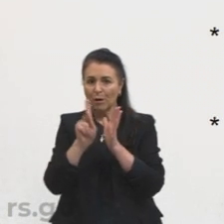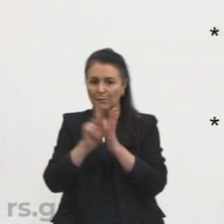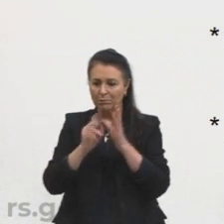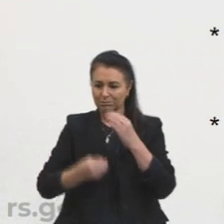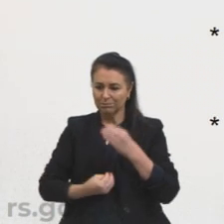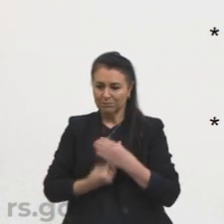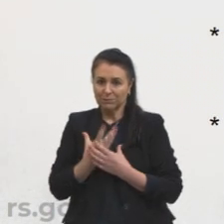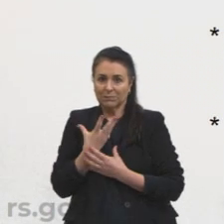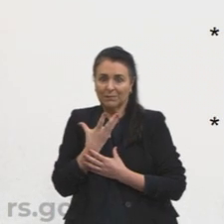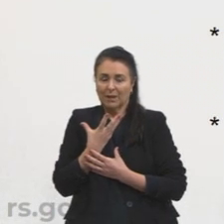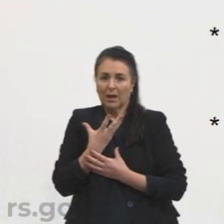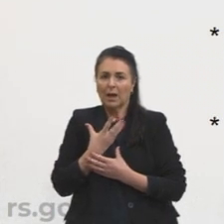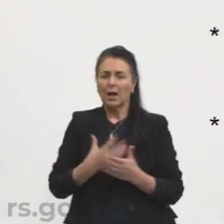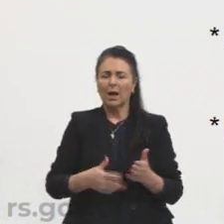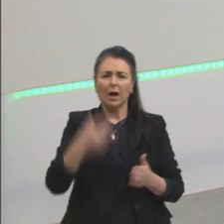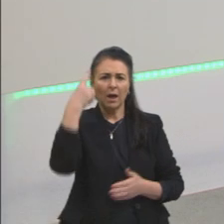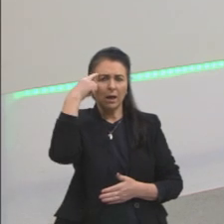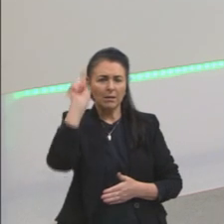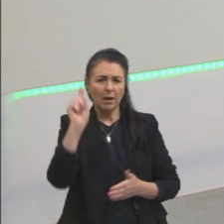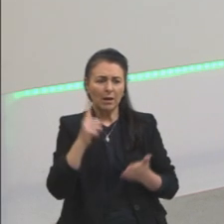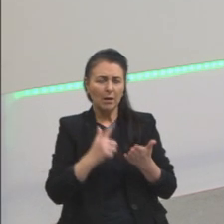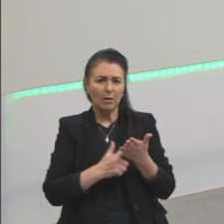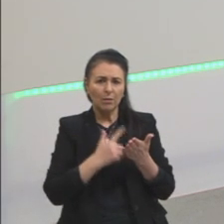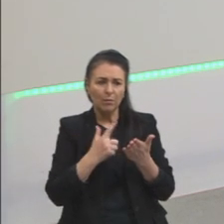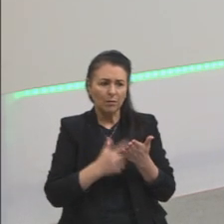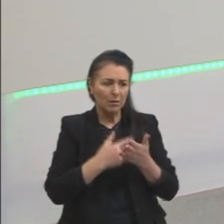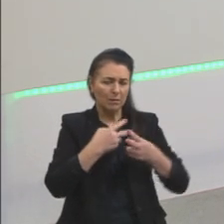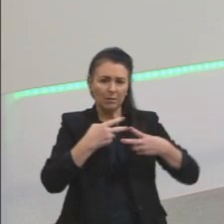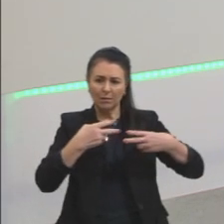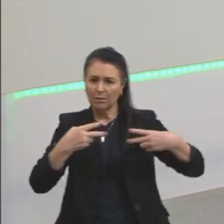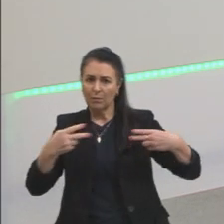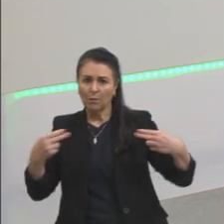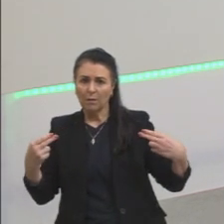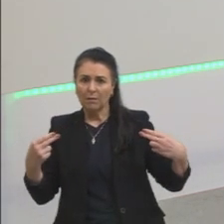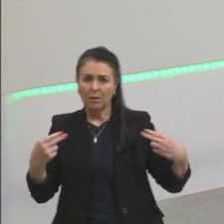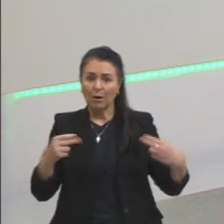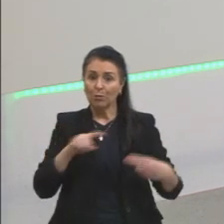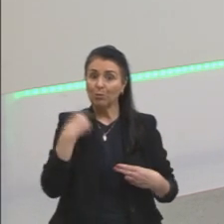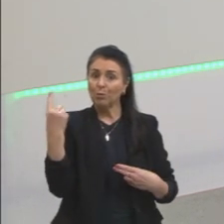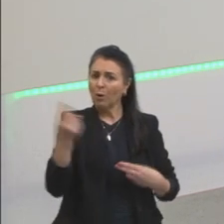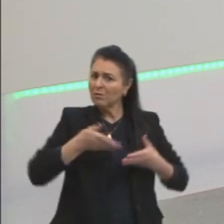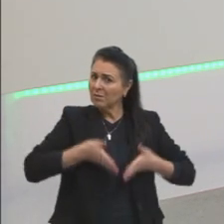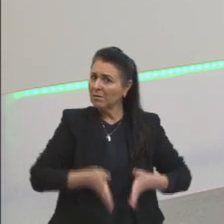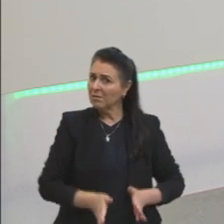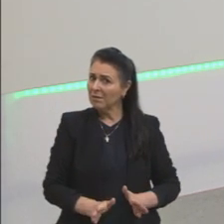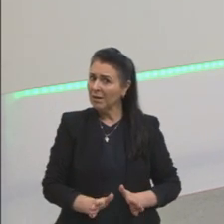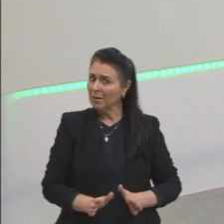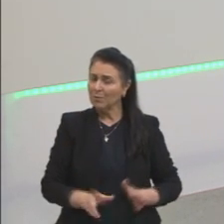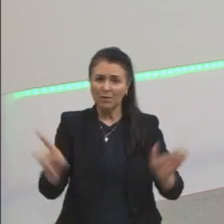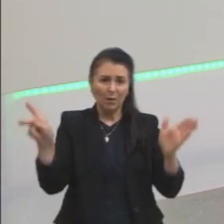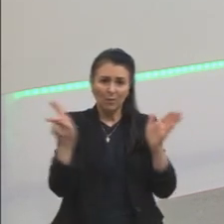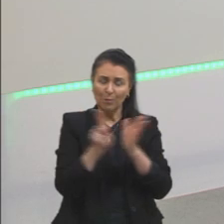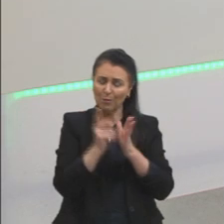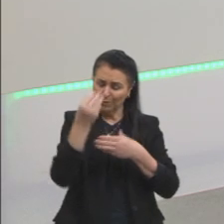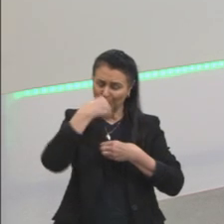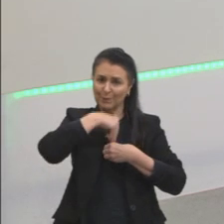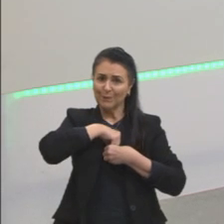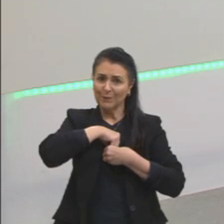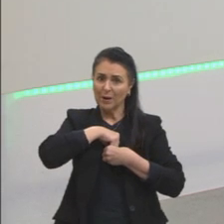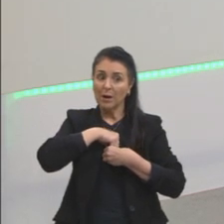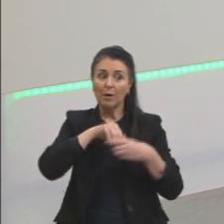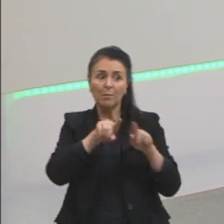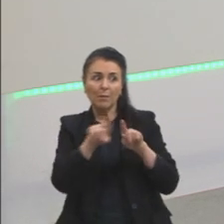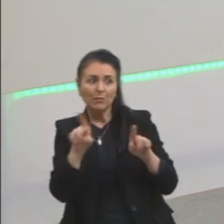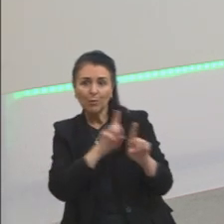do livro, a ideia da câmara, a ideia das coisas. Nós nascemos com elas em nós. Basta nós encontrarmos elas